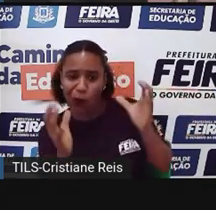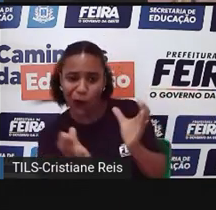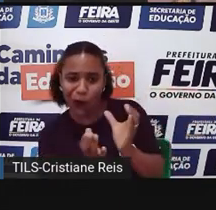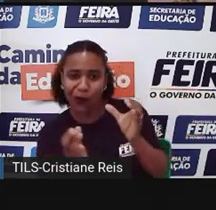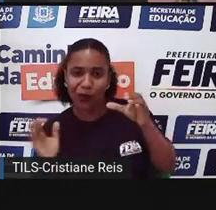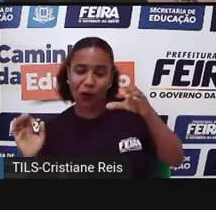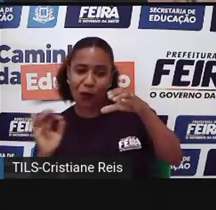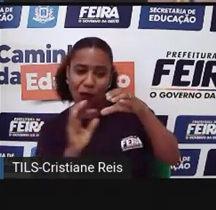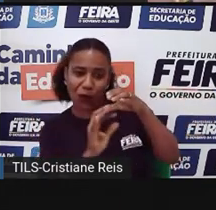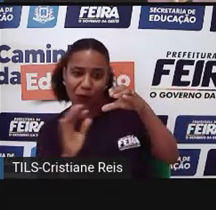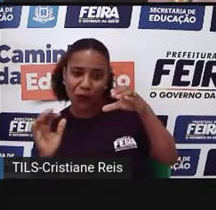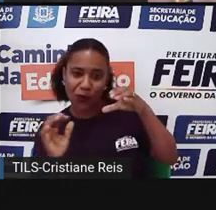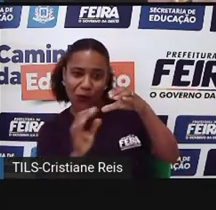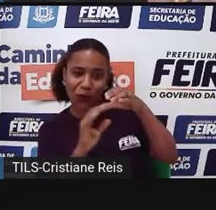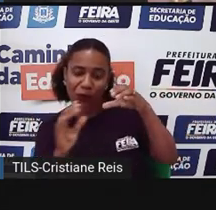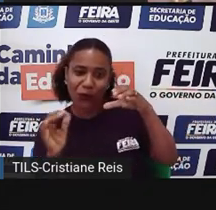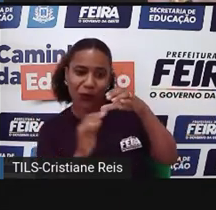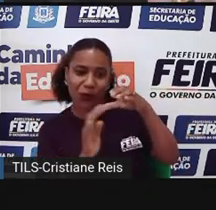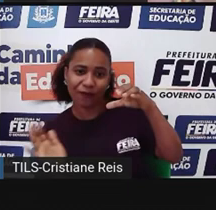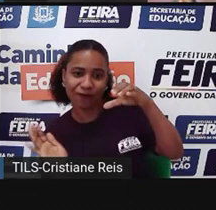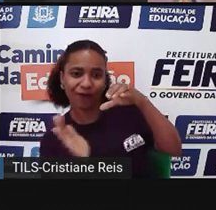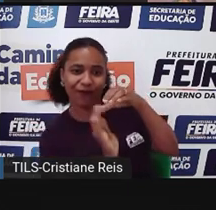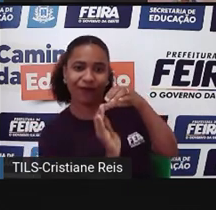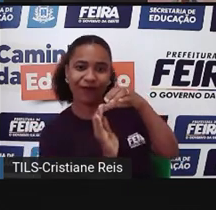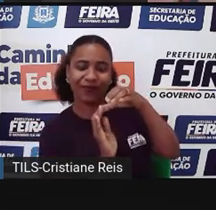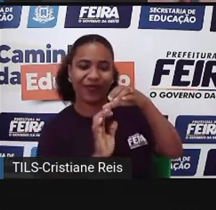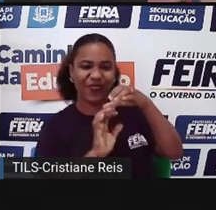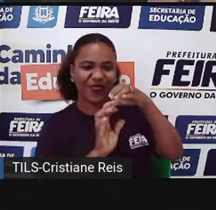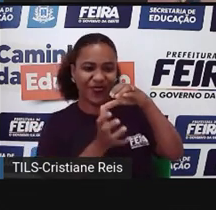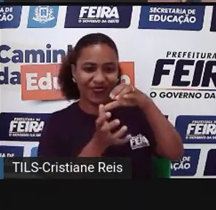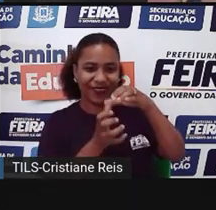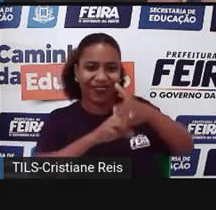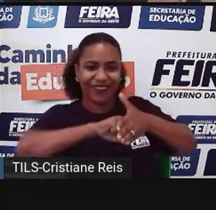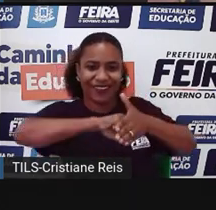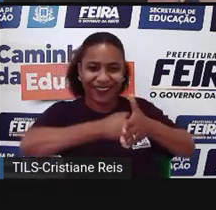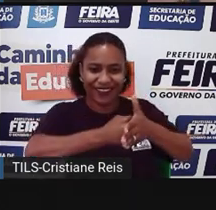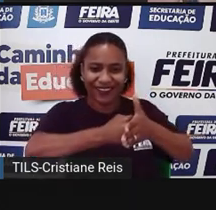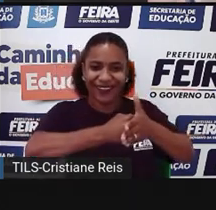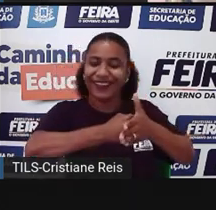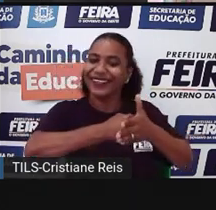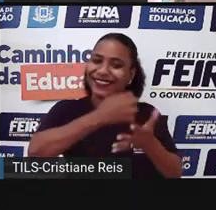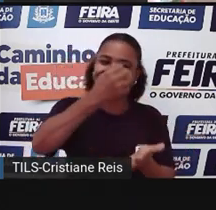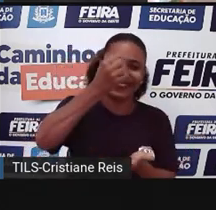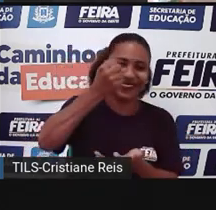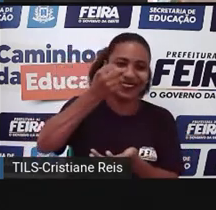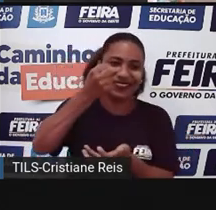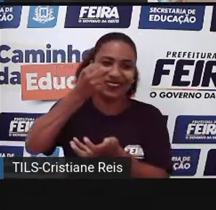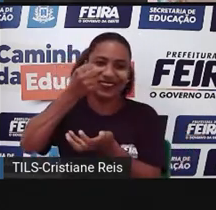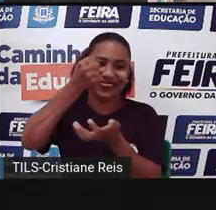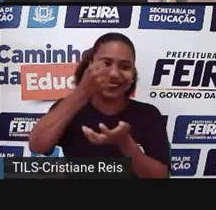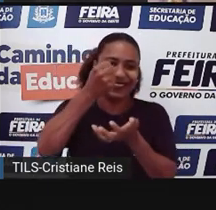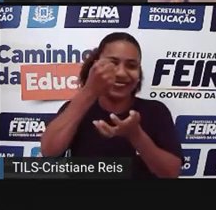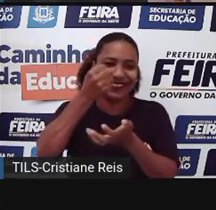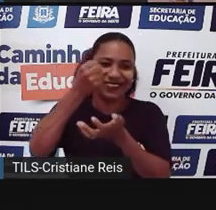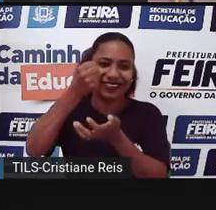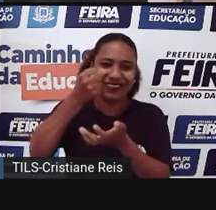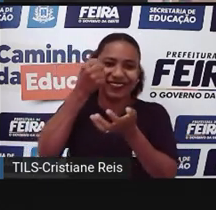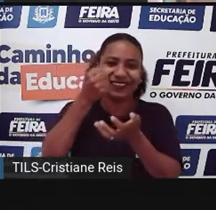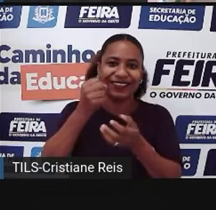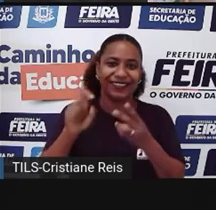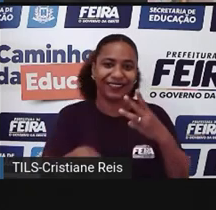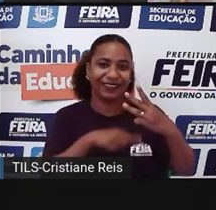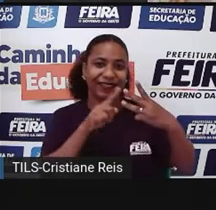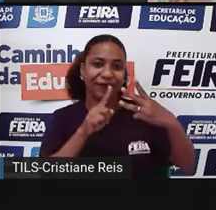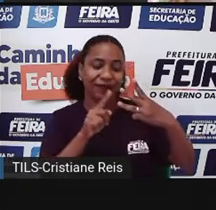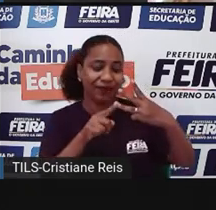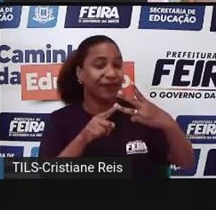maribondos entraram na cabaça, ele fechou a cabaça e aí prendeu os maribondos. E aí faltava o quê? Faltava a